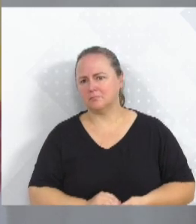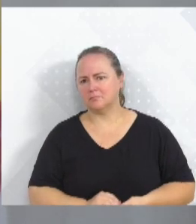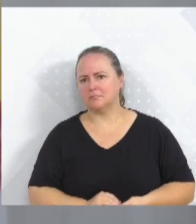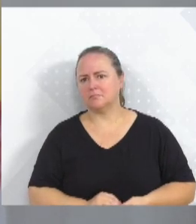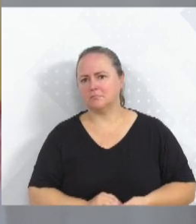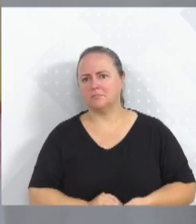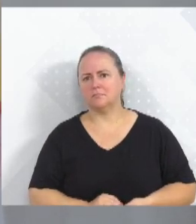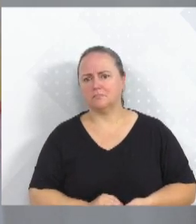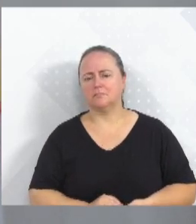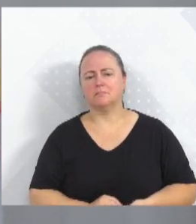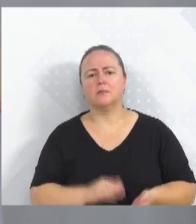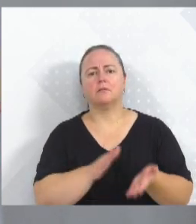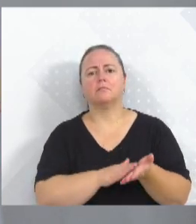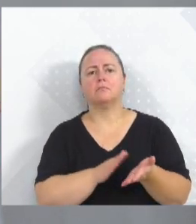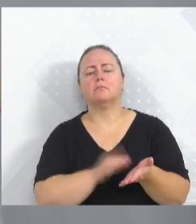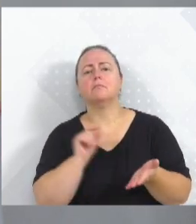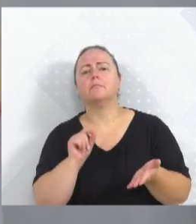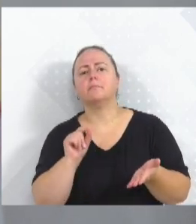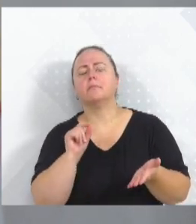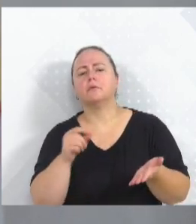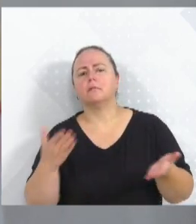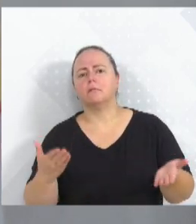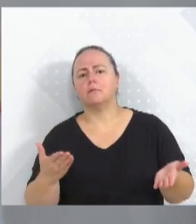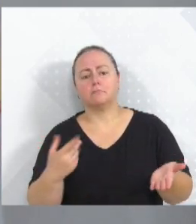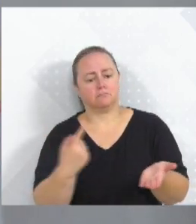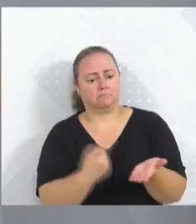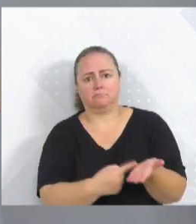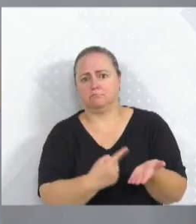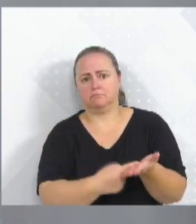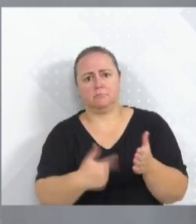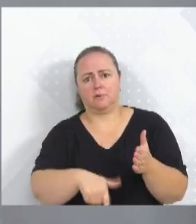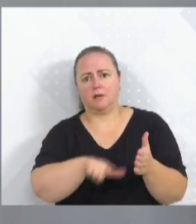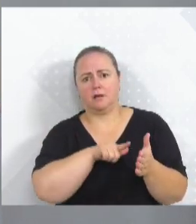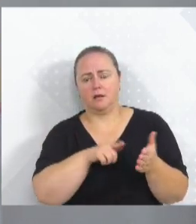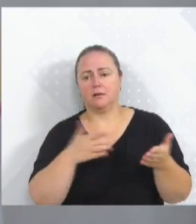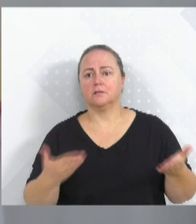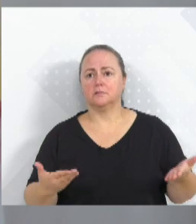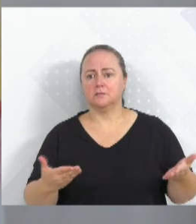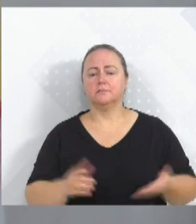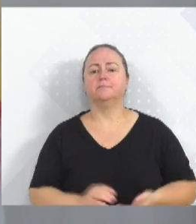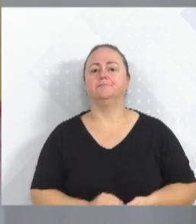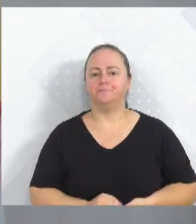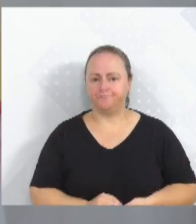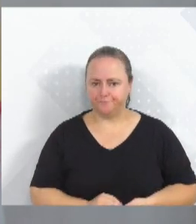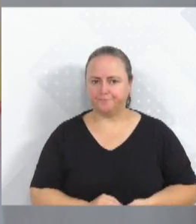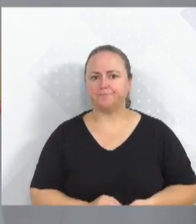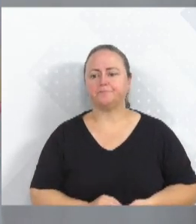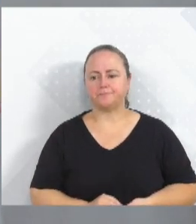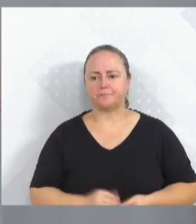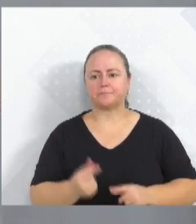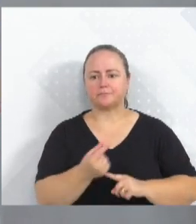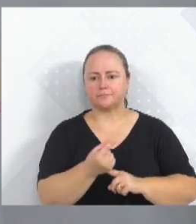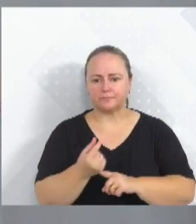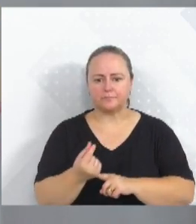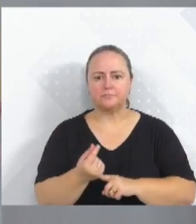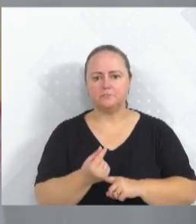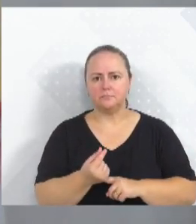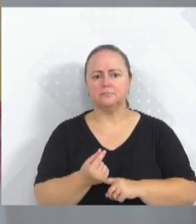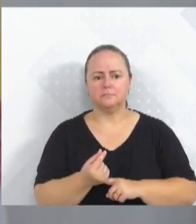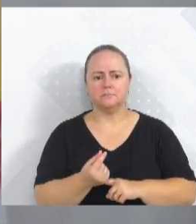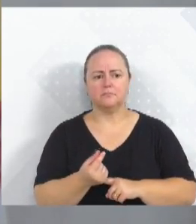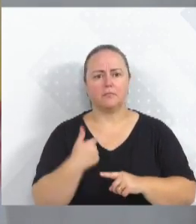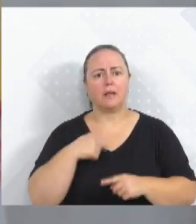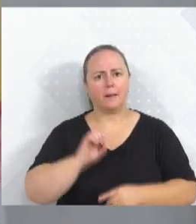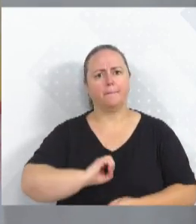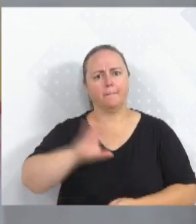O que nós queremos cobrar do Estado? O que foi combinado antes, cara? Isso é um recurso que é uma migalha comparada do que nós mandamos